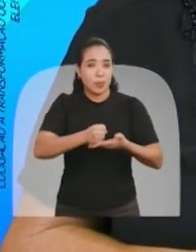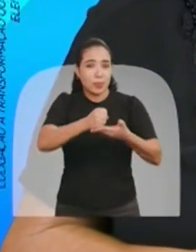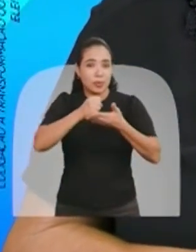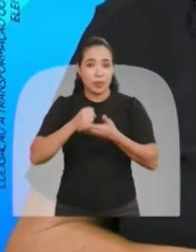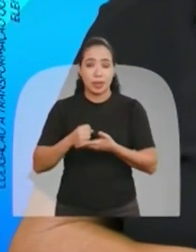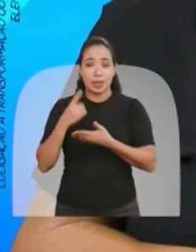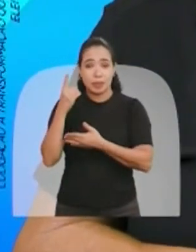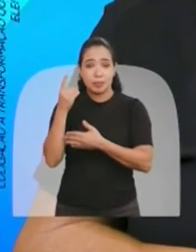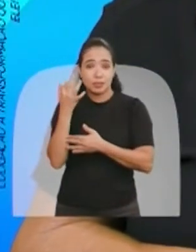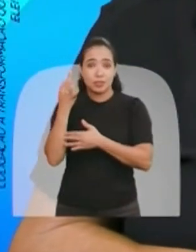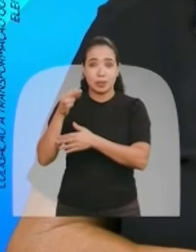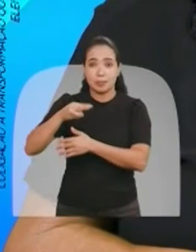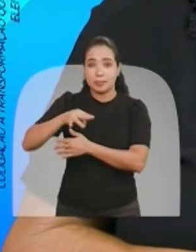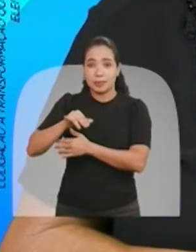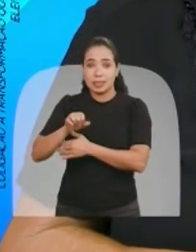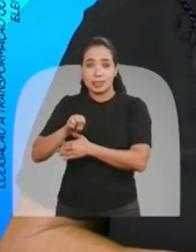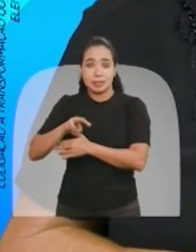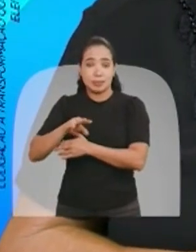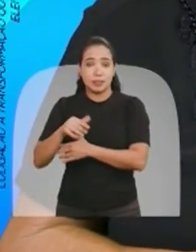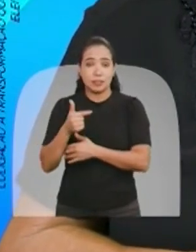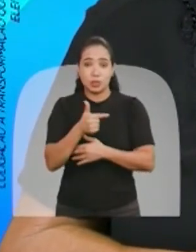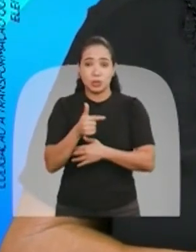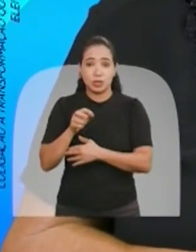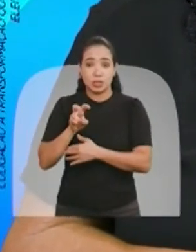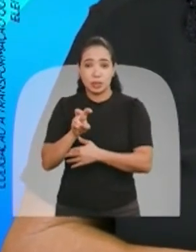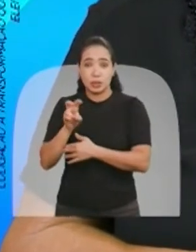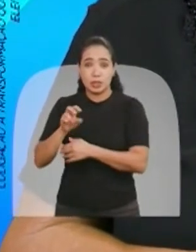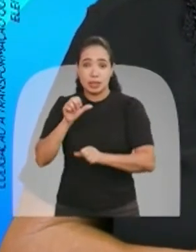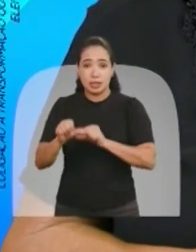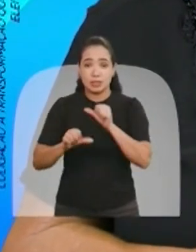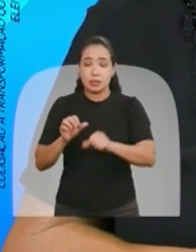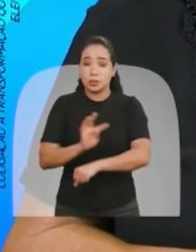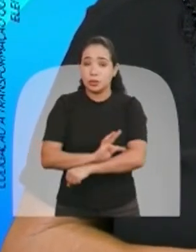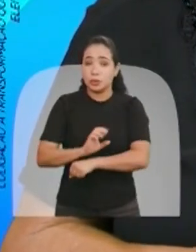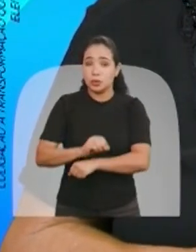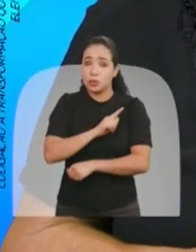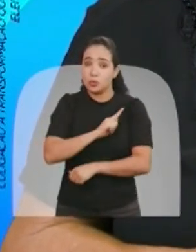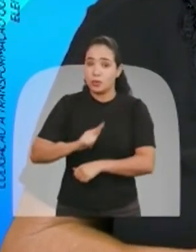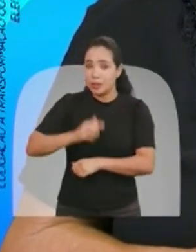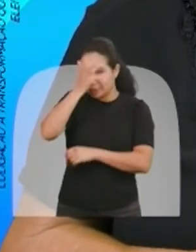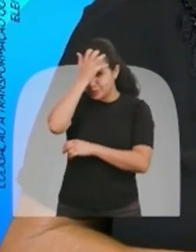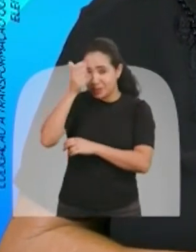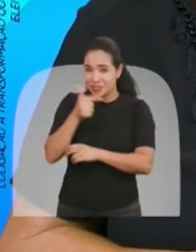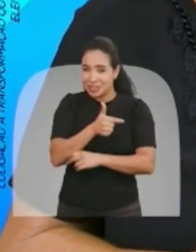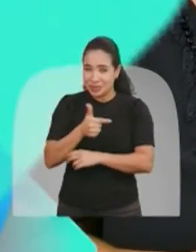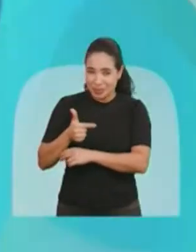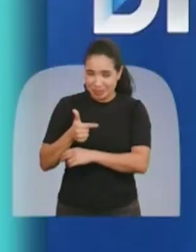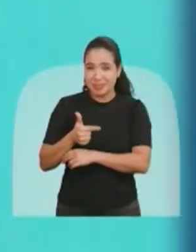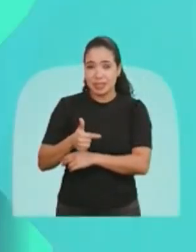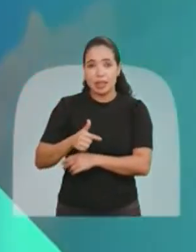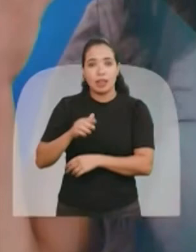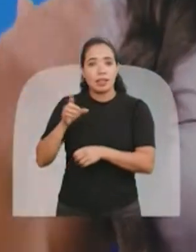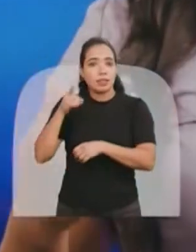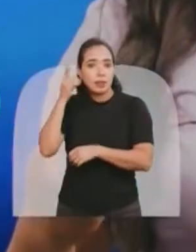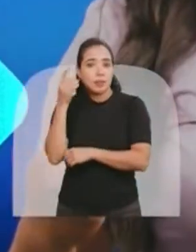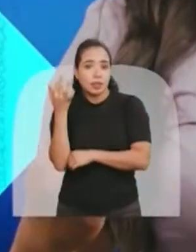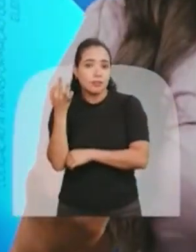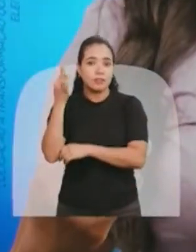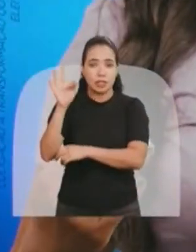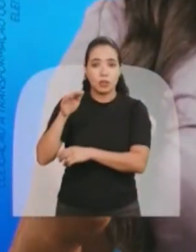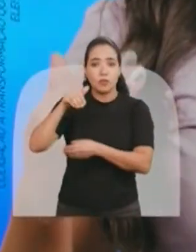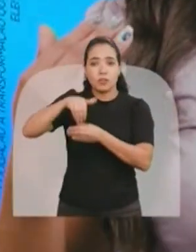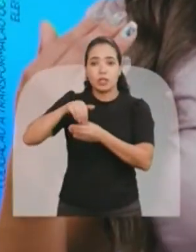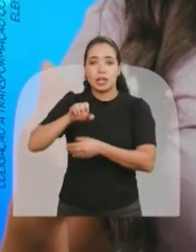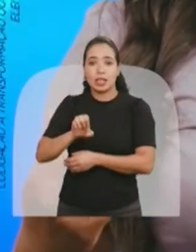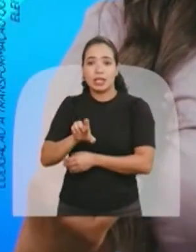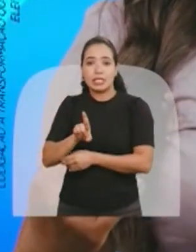comigo Deputada federal Misma 2255 Para transformar o Tocantins Governador Dimas 2200 Para deputada federal